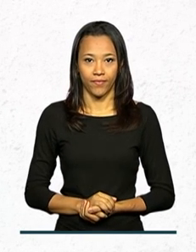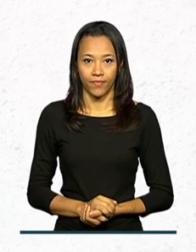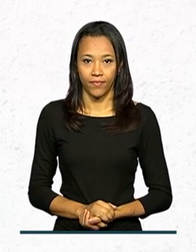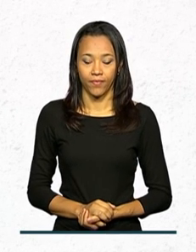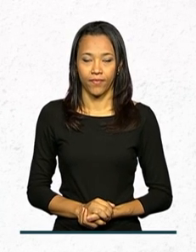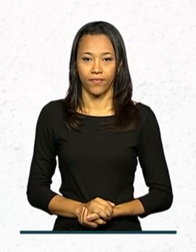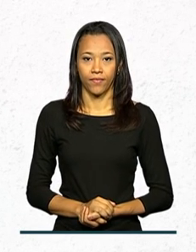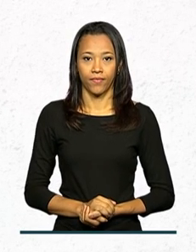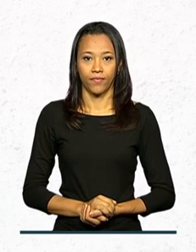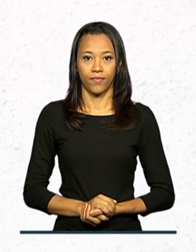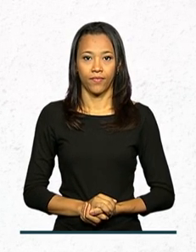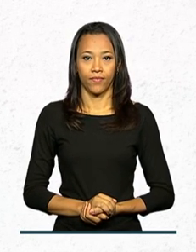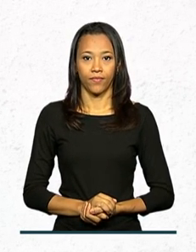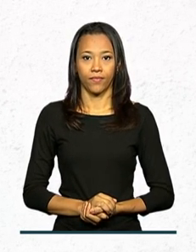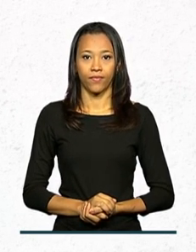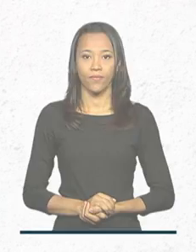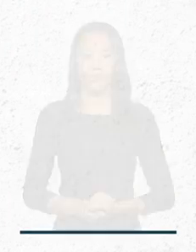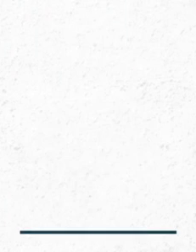.br.